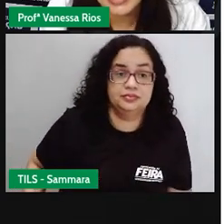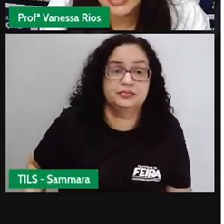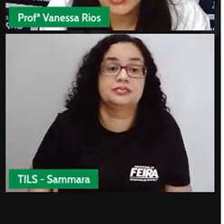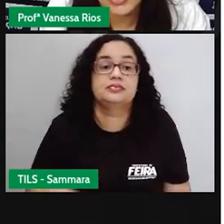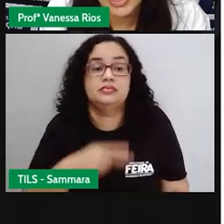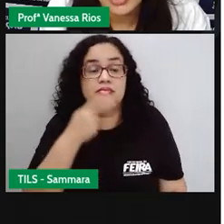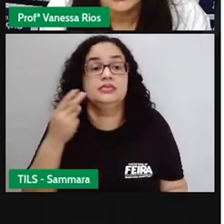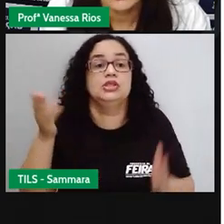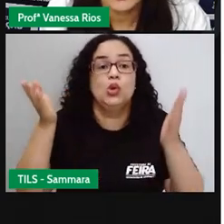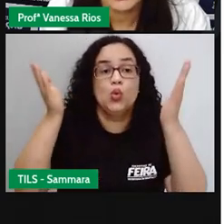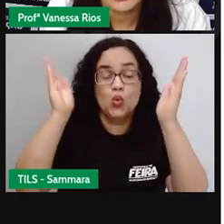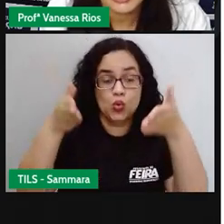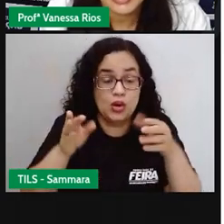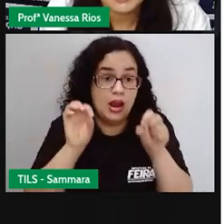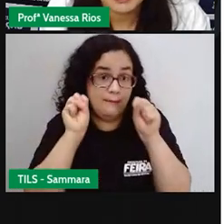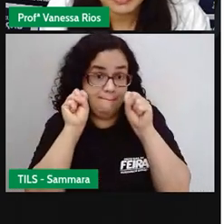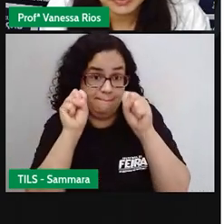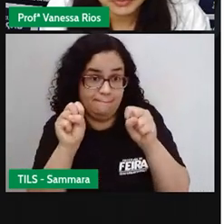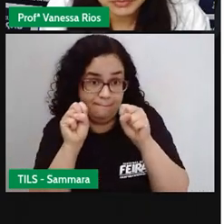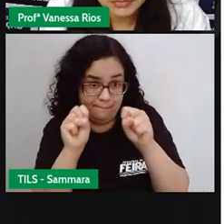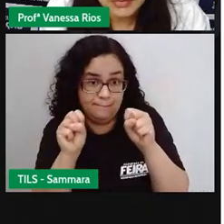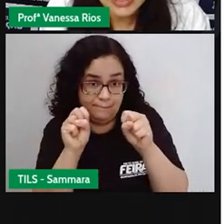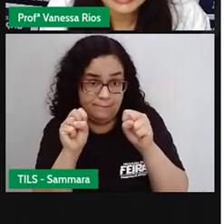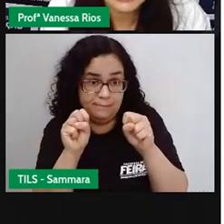gente fala aí agora no poder